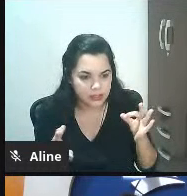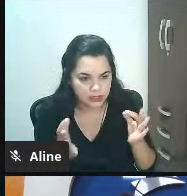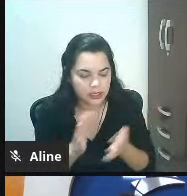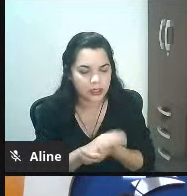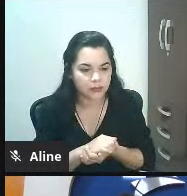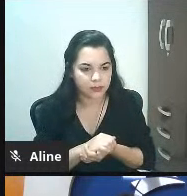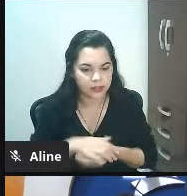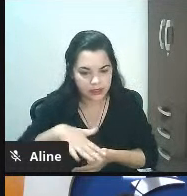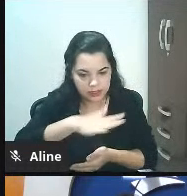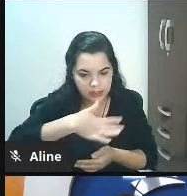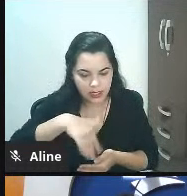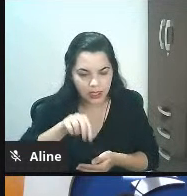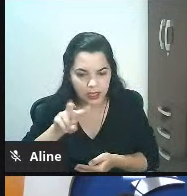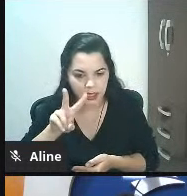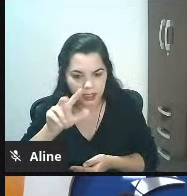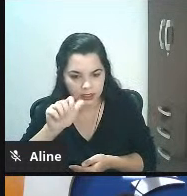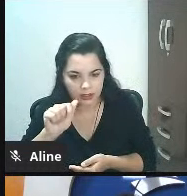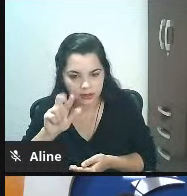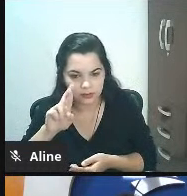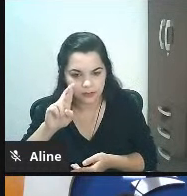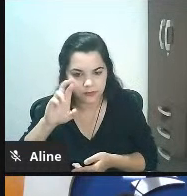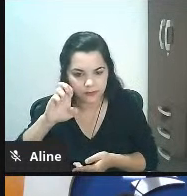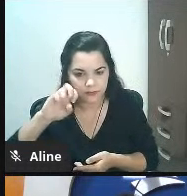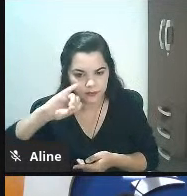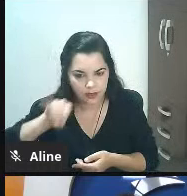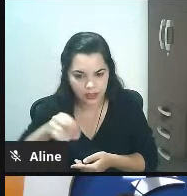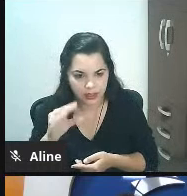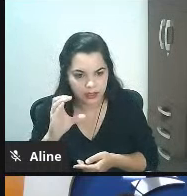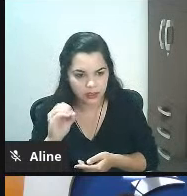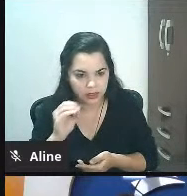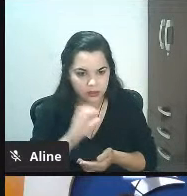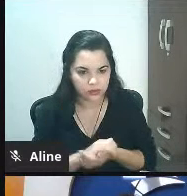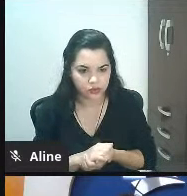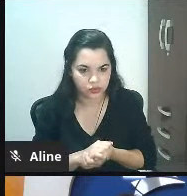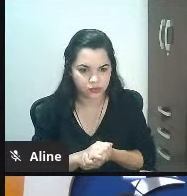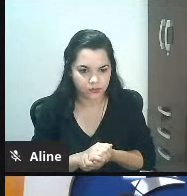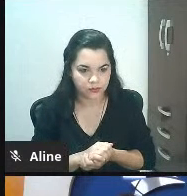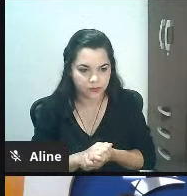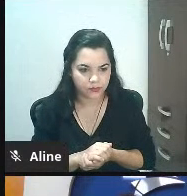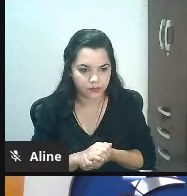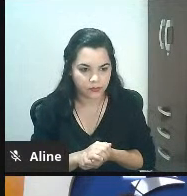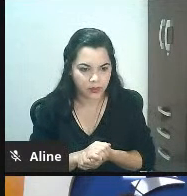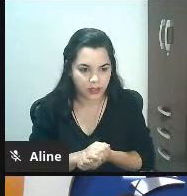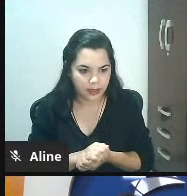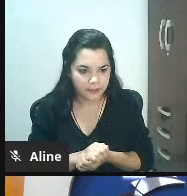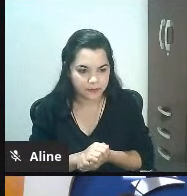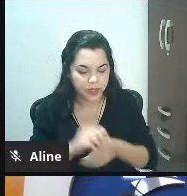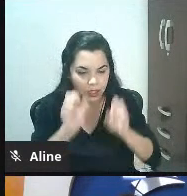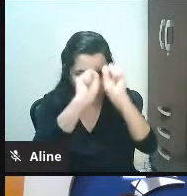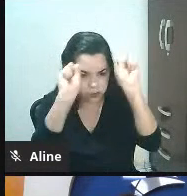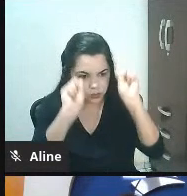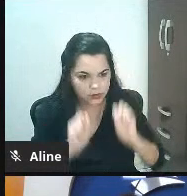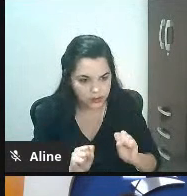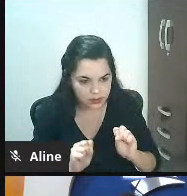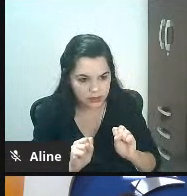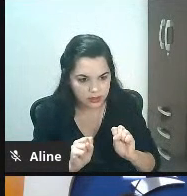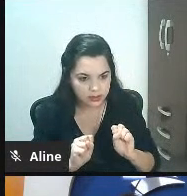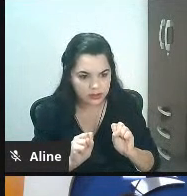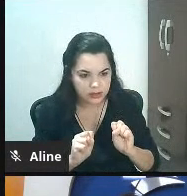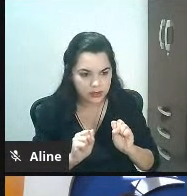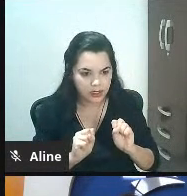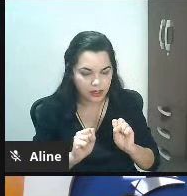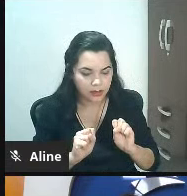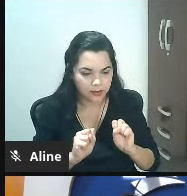varejo não deixa de ser varejo o Airbnb que é aquela plataforma uma empresa de